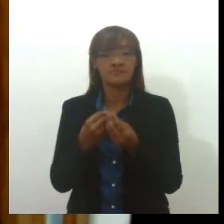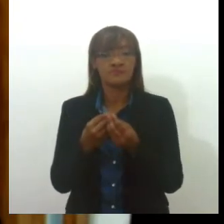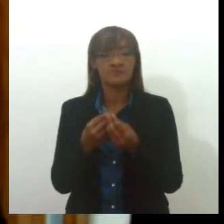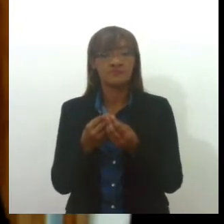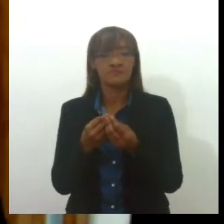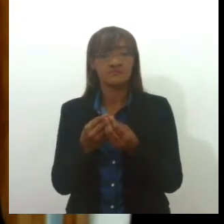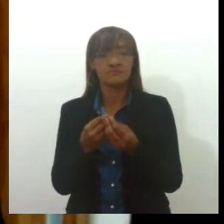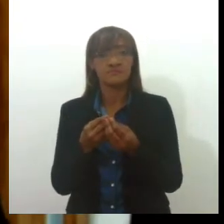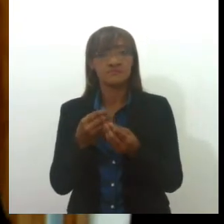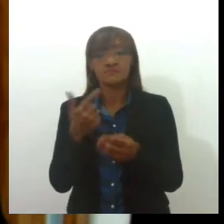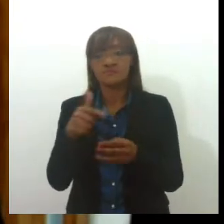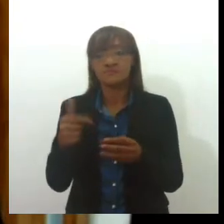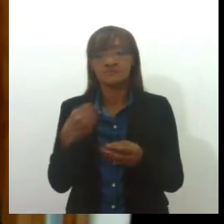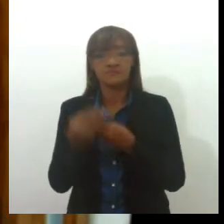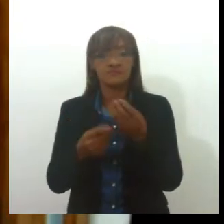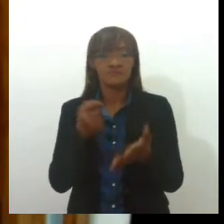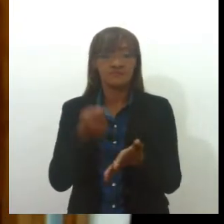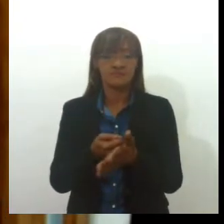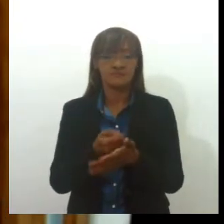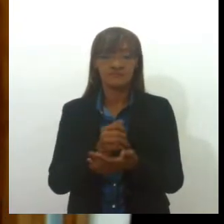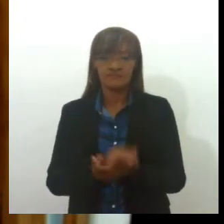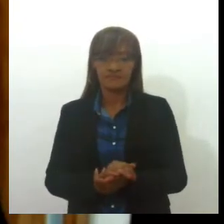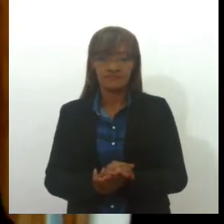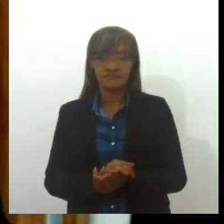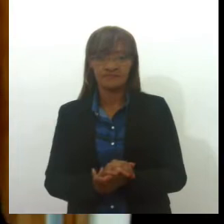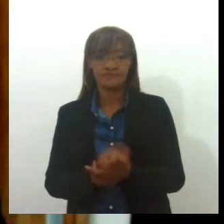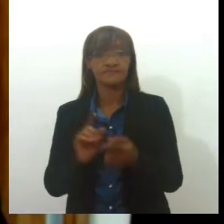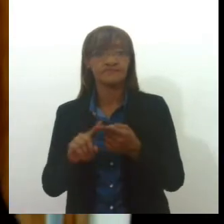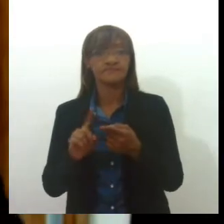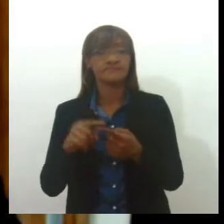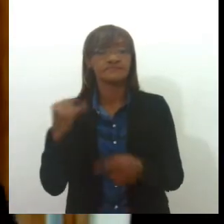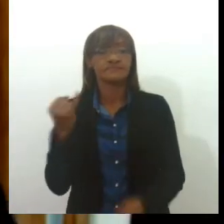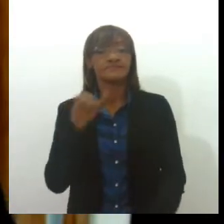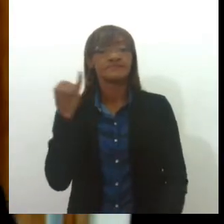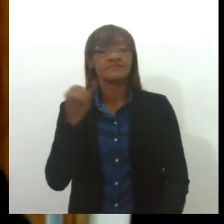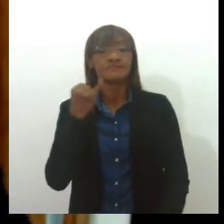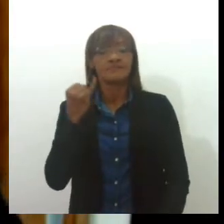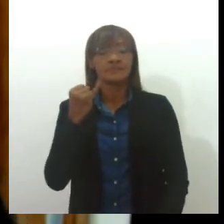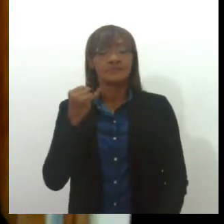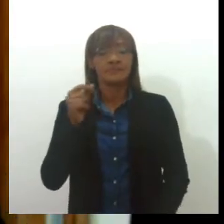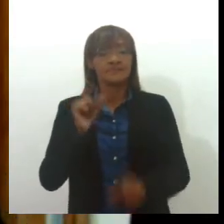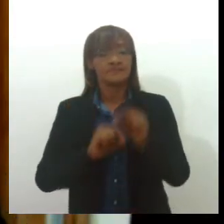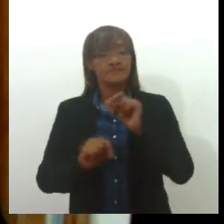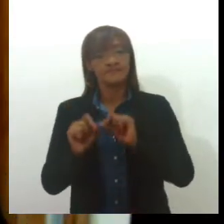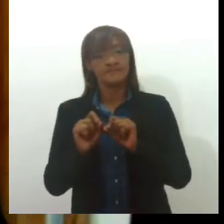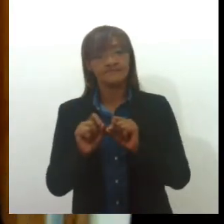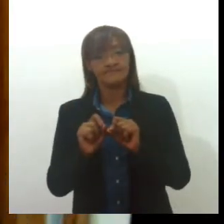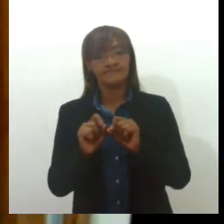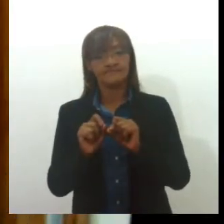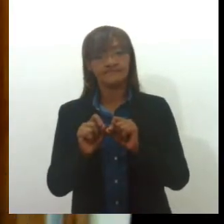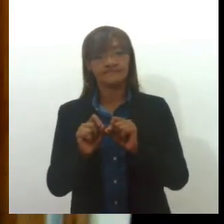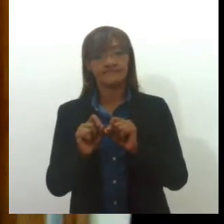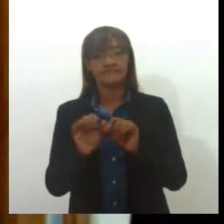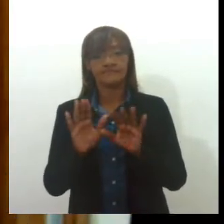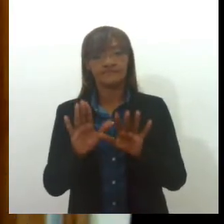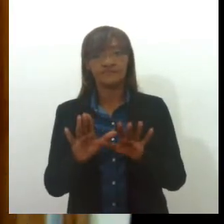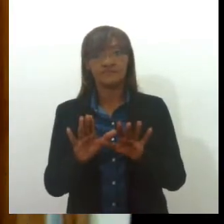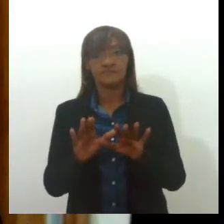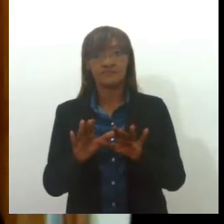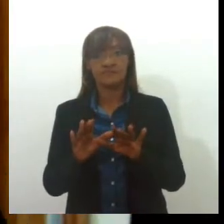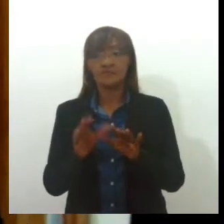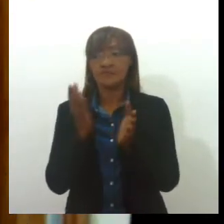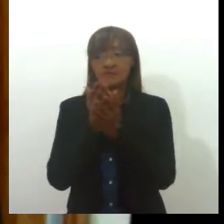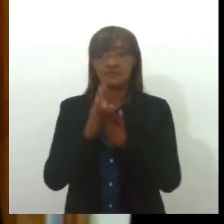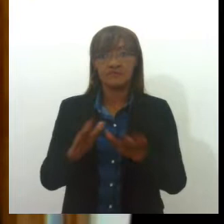isso. É importante a gente ressaltar o seguinte, não é que a empresa não pode mais cortar o serviço